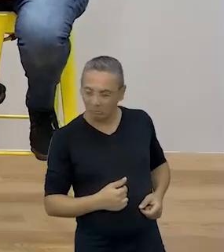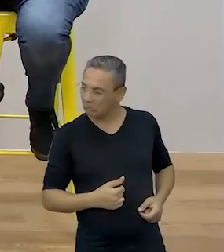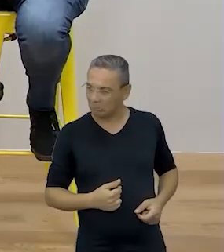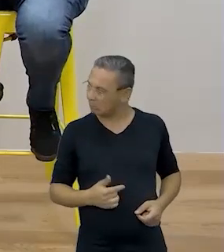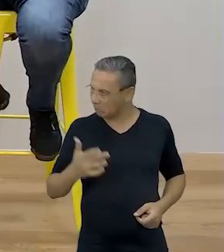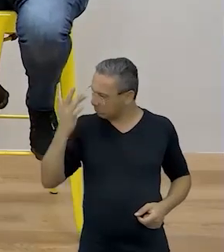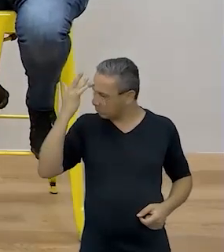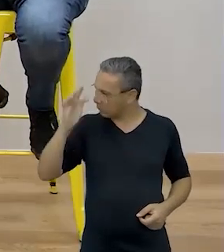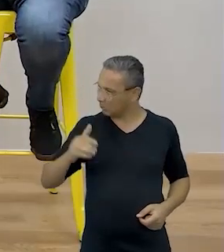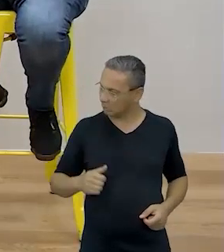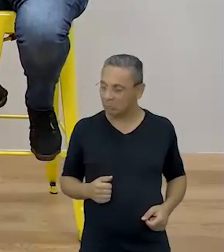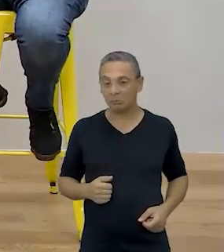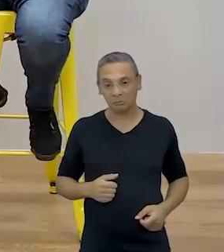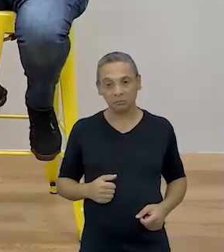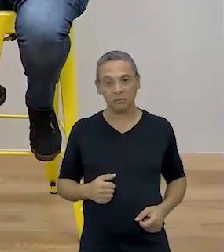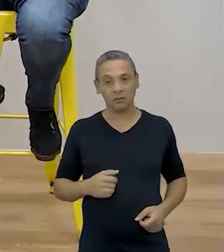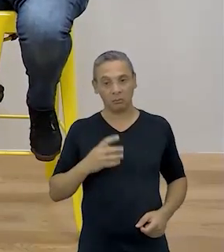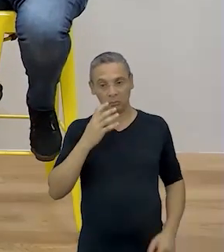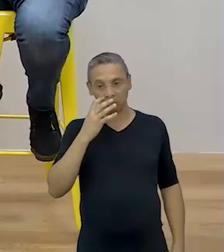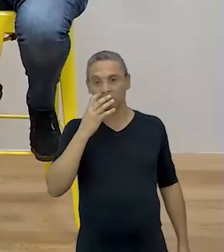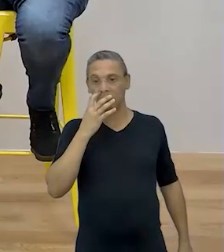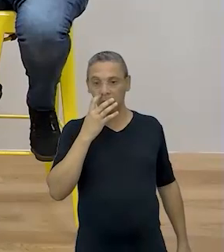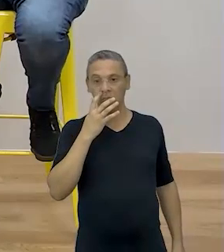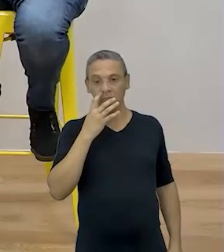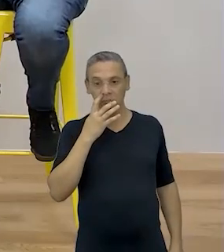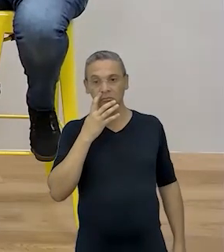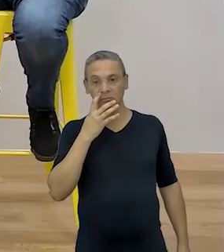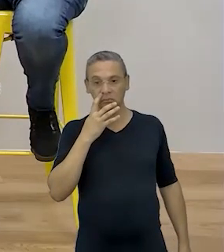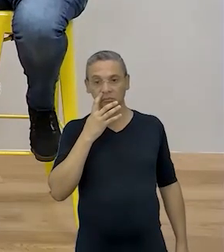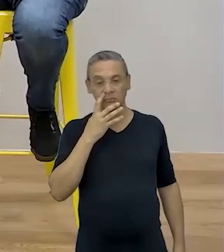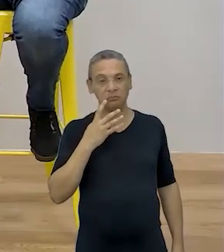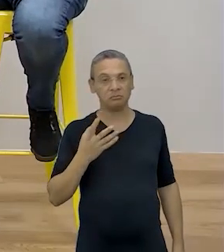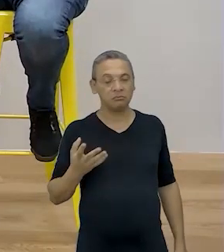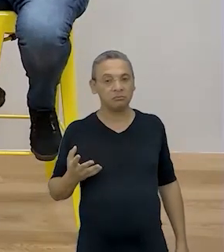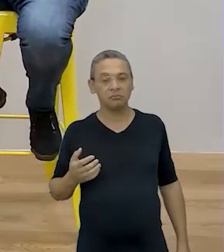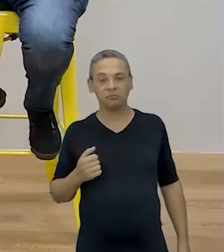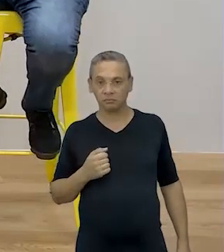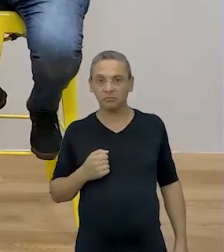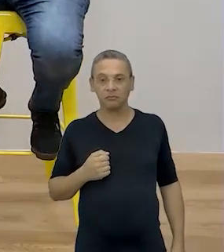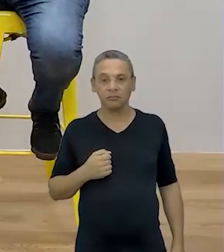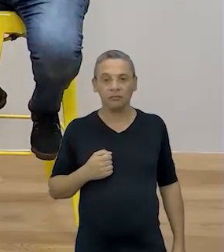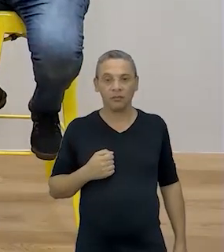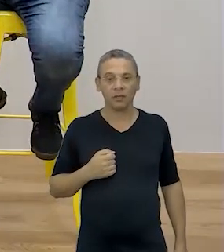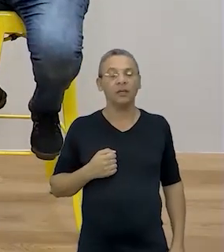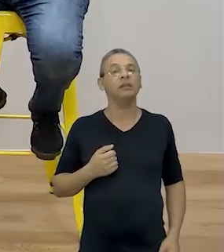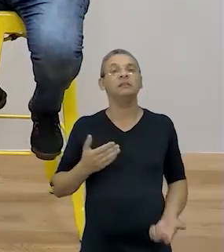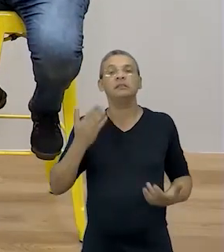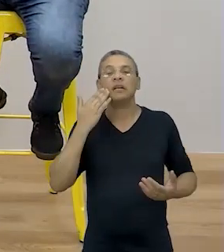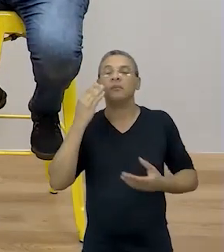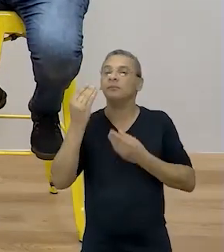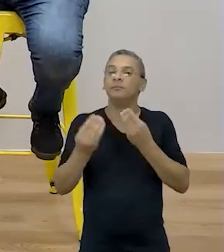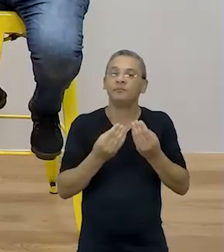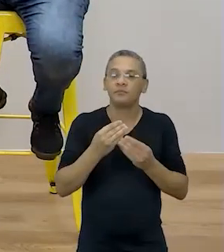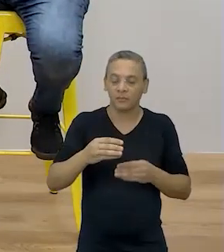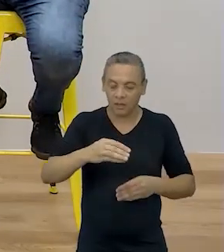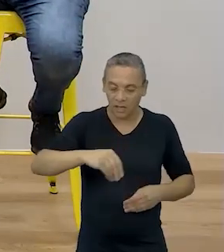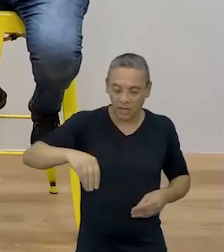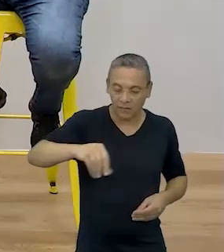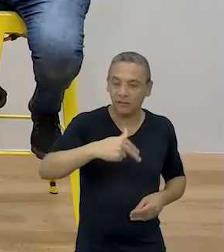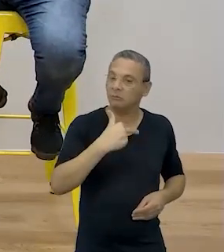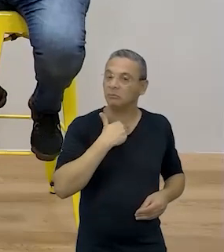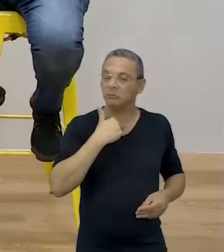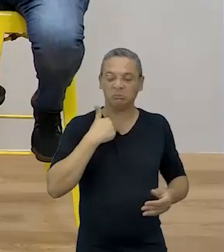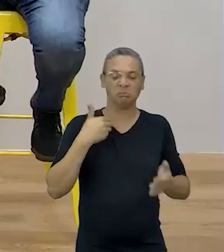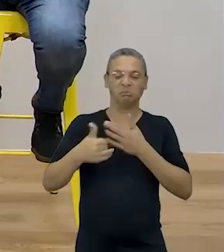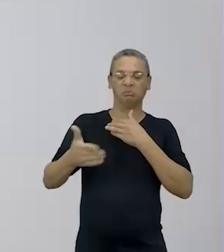sabia. E eu fiquei assim, estupefato. Estupefato, nova, estupefato, né? Por saber que essa areia não pode ser qualquer